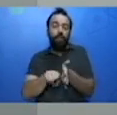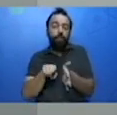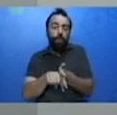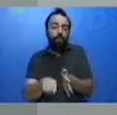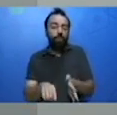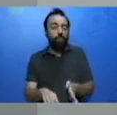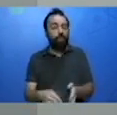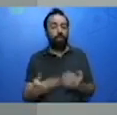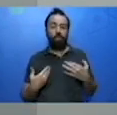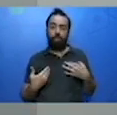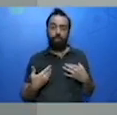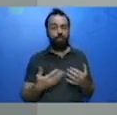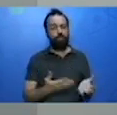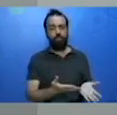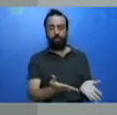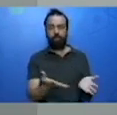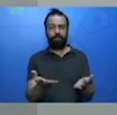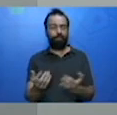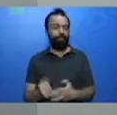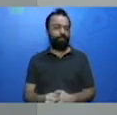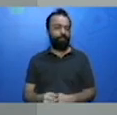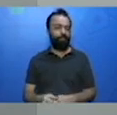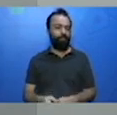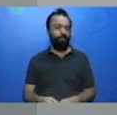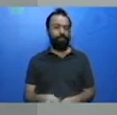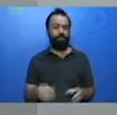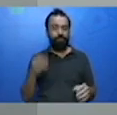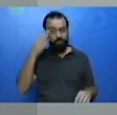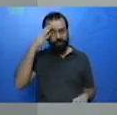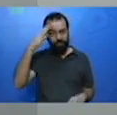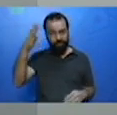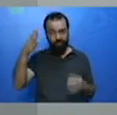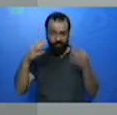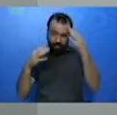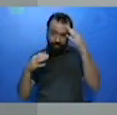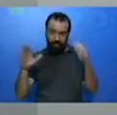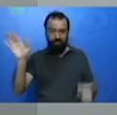individualidade necessária para cada aluno. Muito obrigada e até a próxima aula.